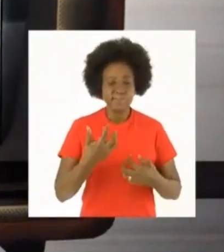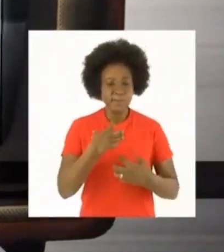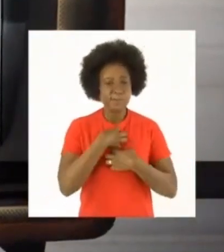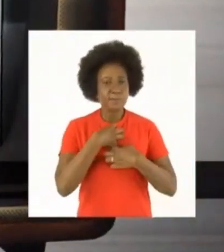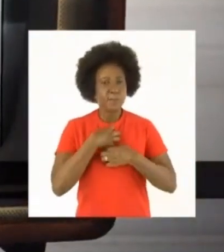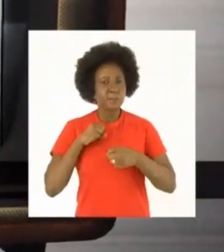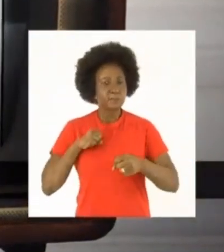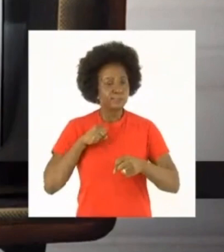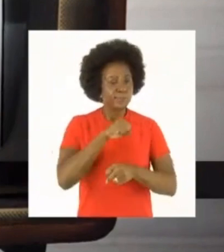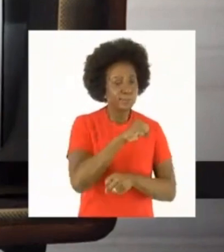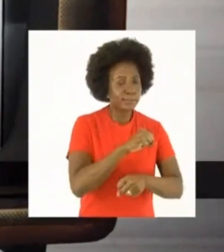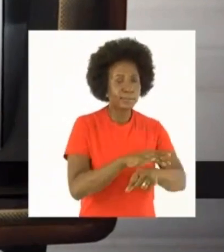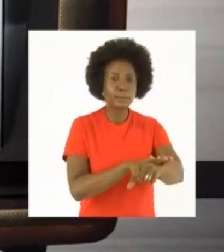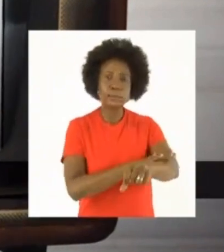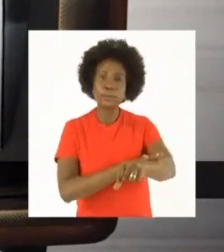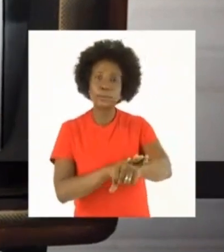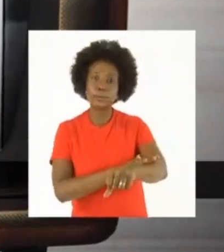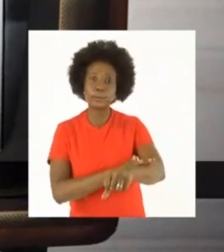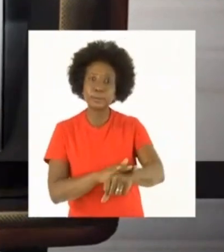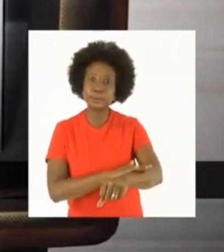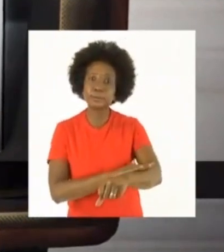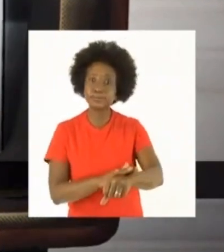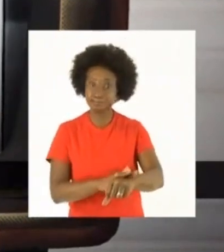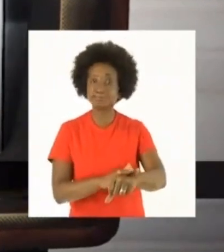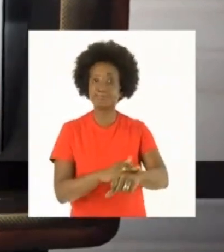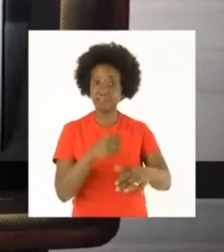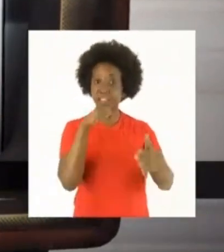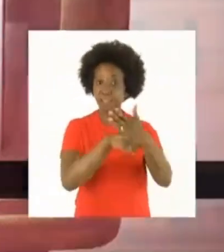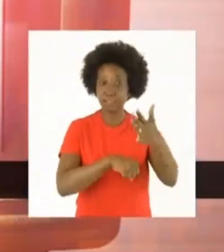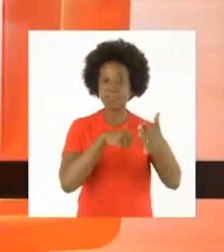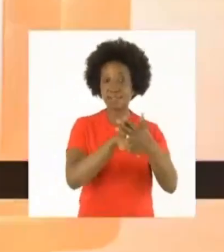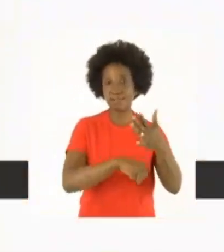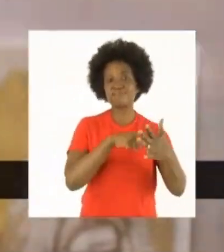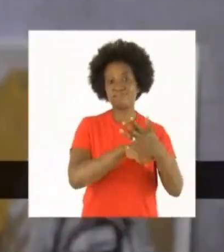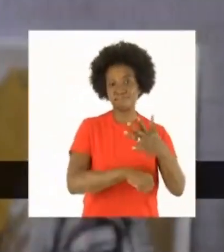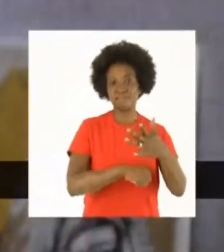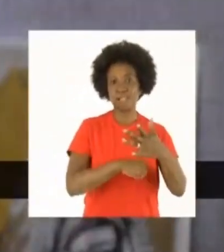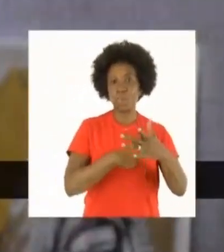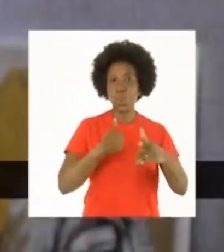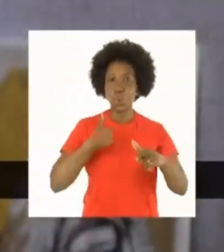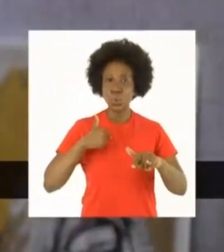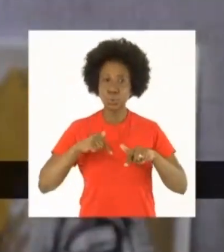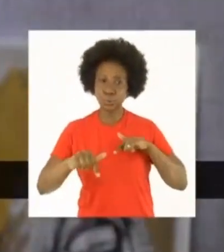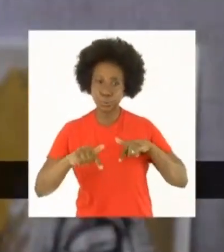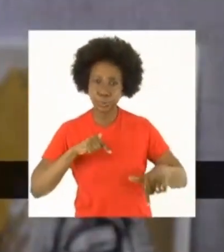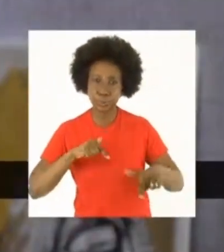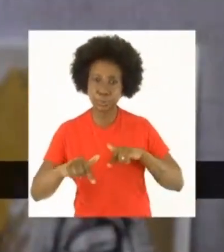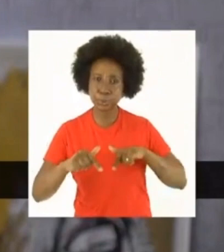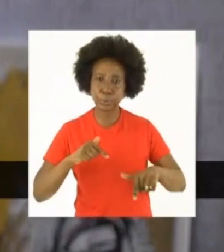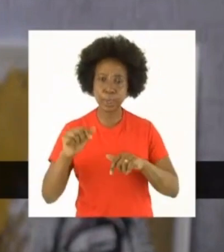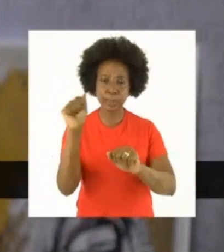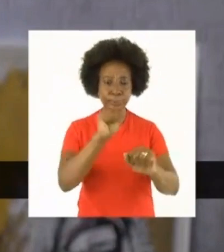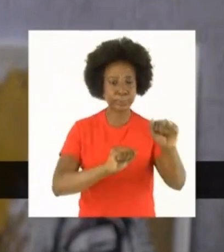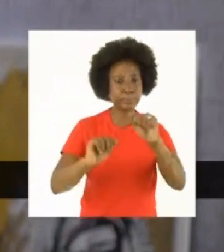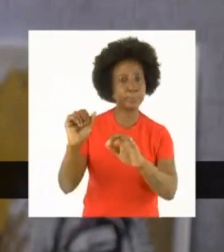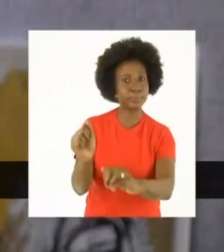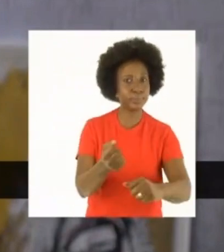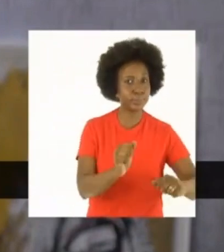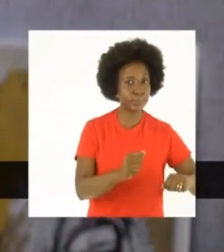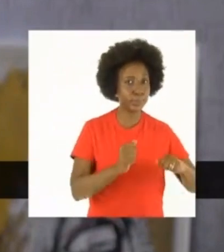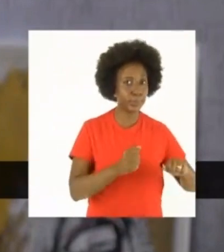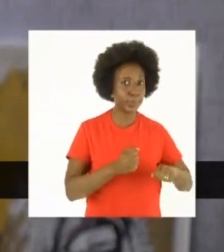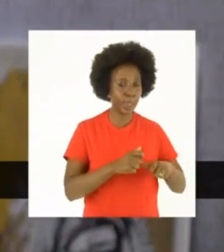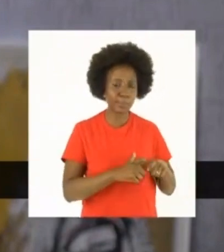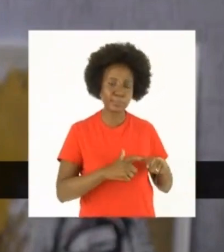da pele, do coração e das veias e da luta O trabalho doméstico no país é feito na sua